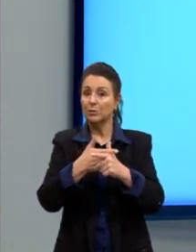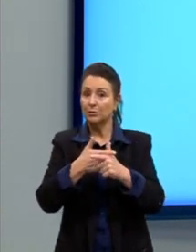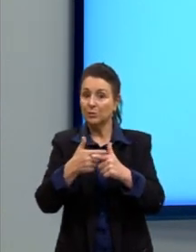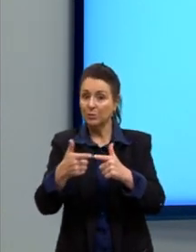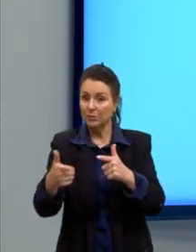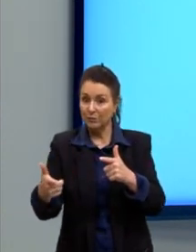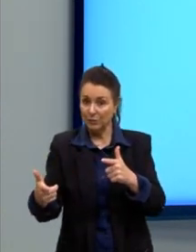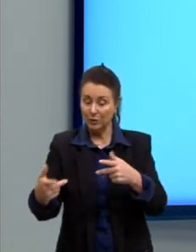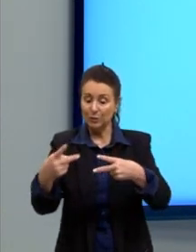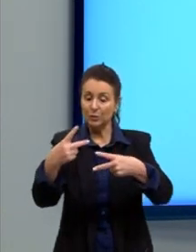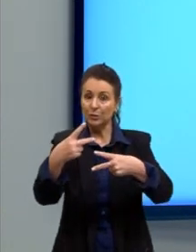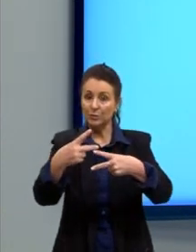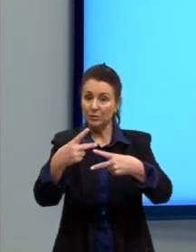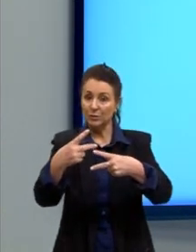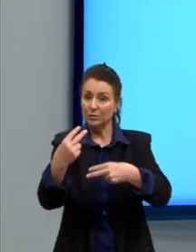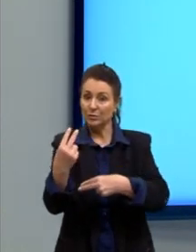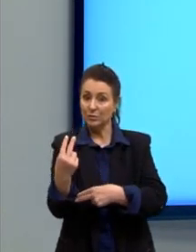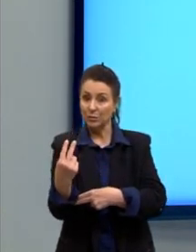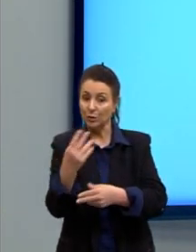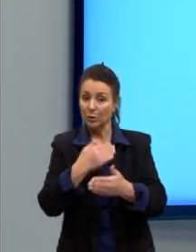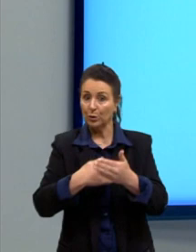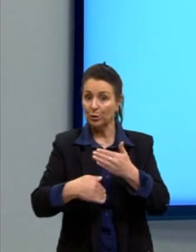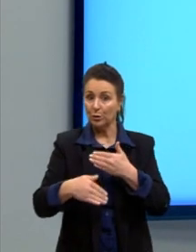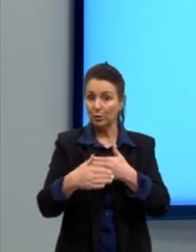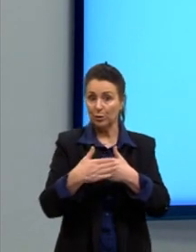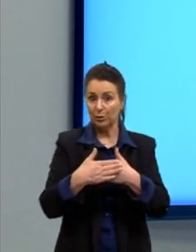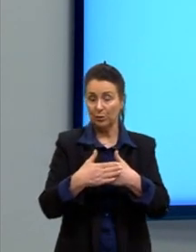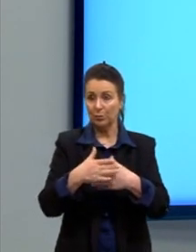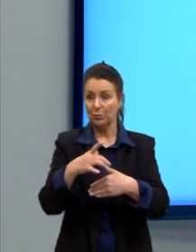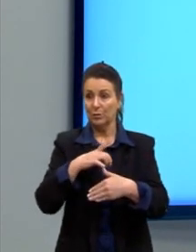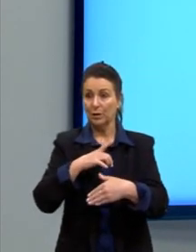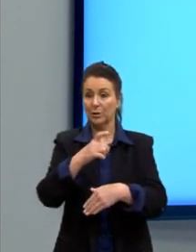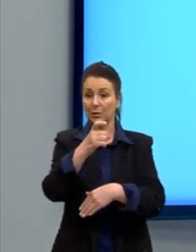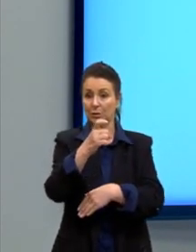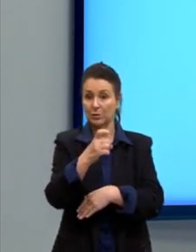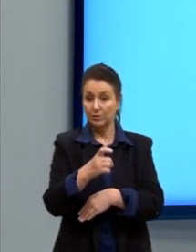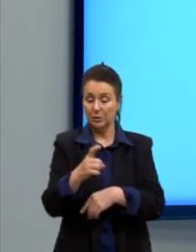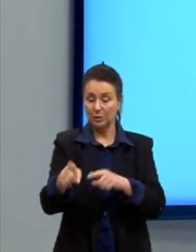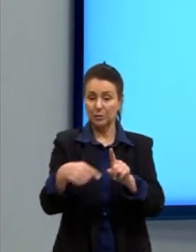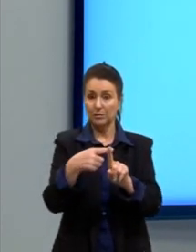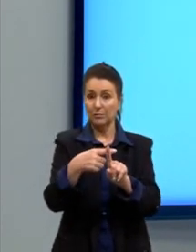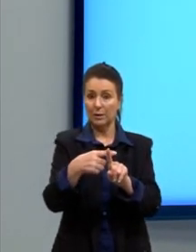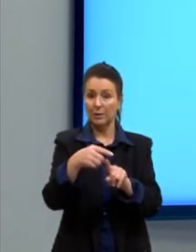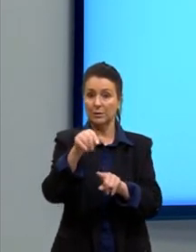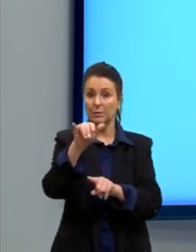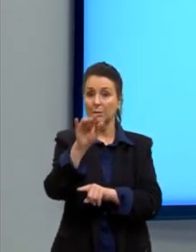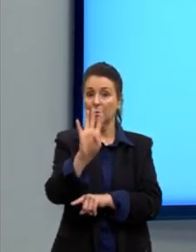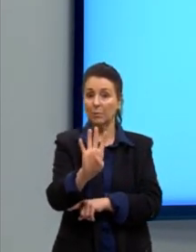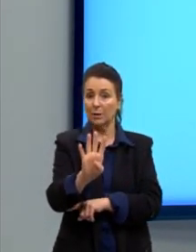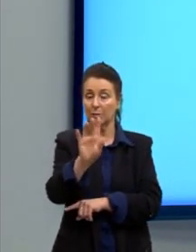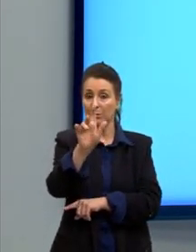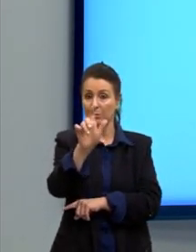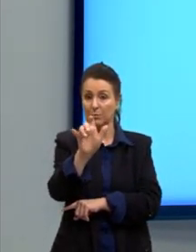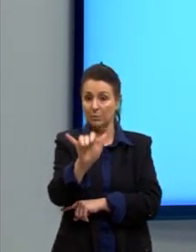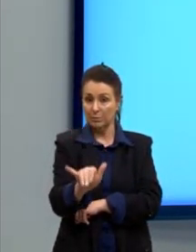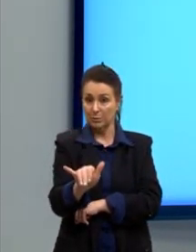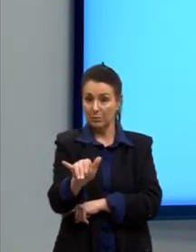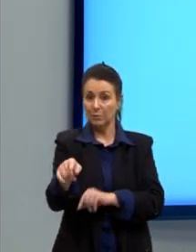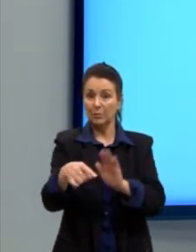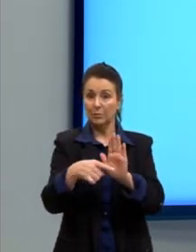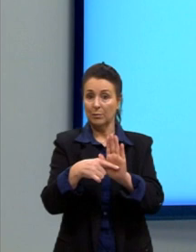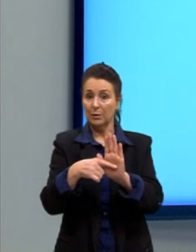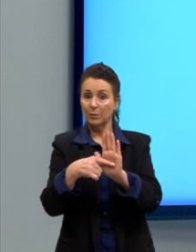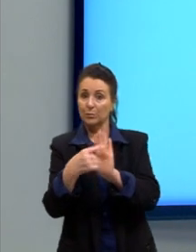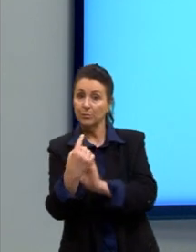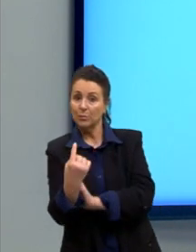os coeficientes por 2. E aí, nós teríamos que X mais 4Y menos 1 é igual